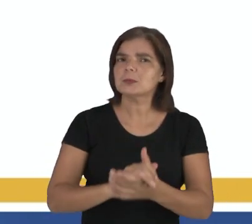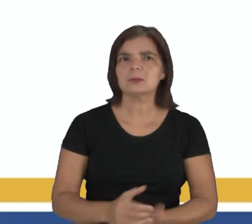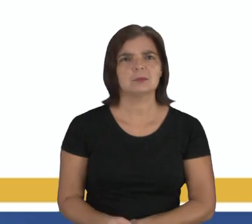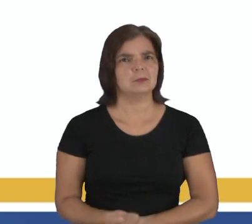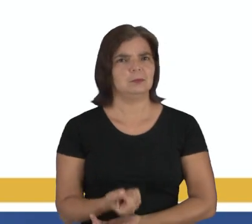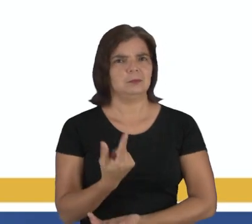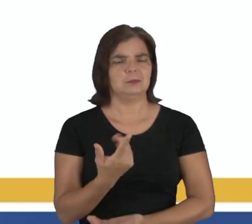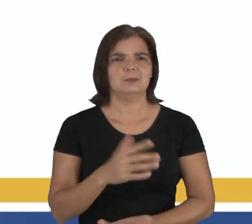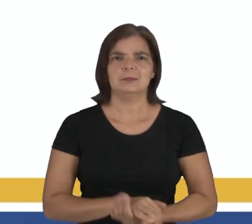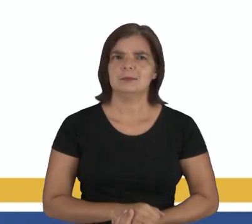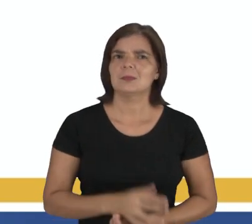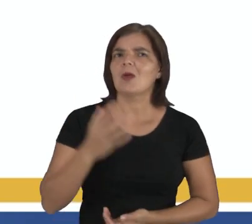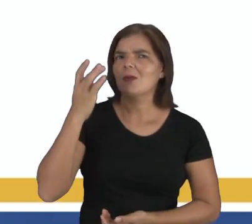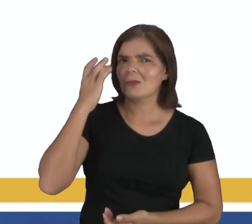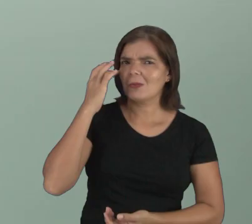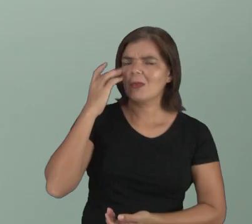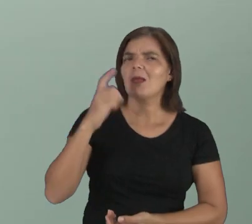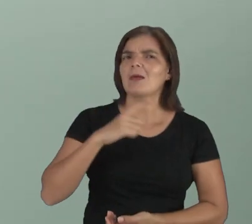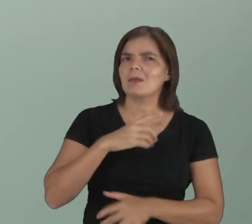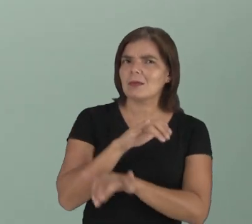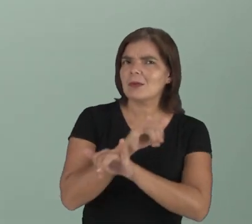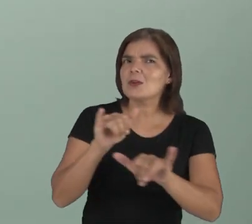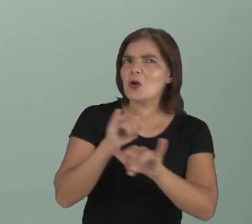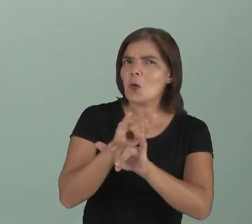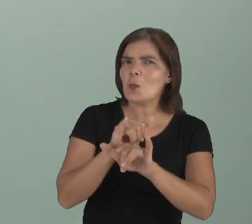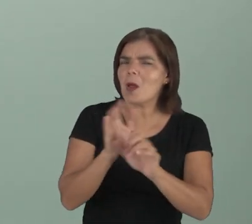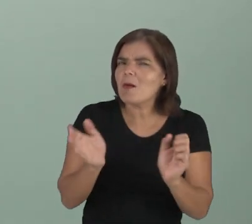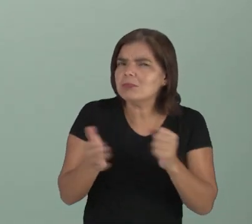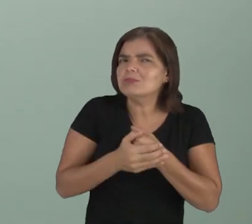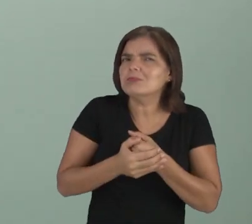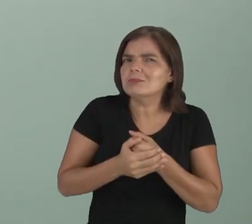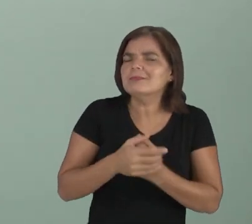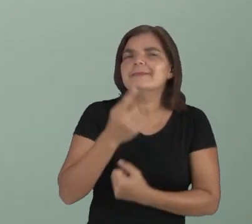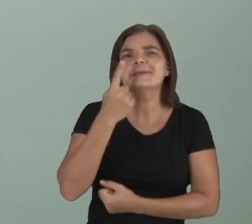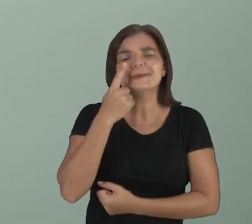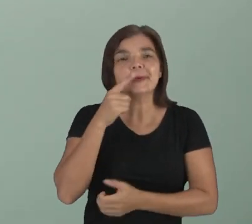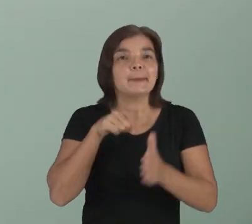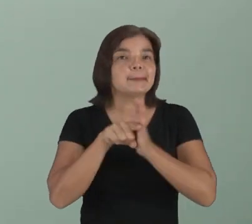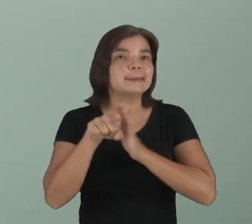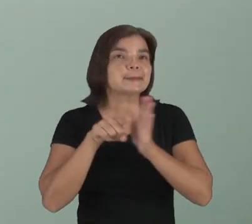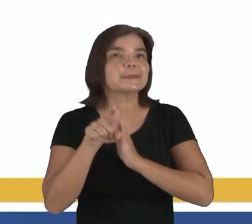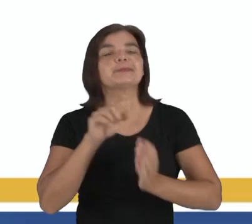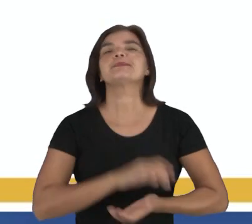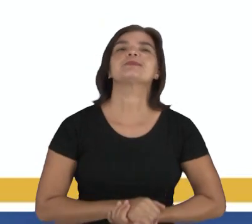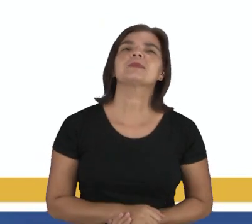Gente, será que tem alguma informação implícita aí? Vamos ver a questão?